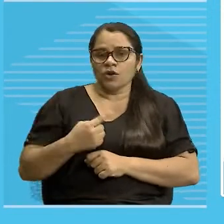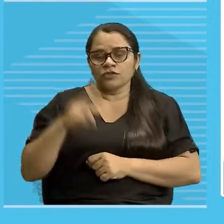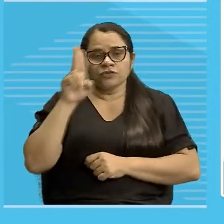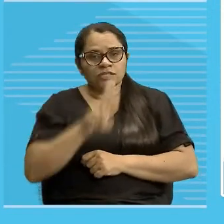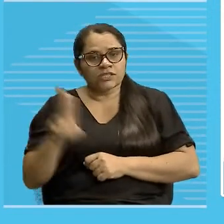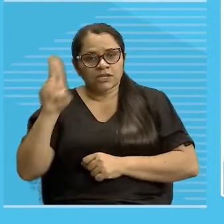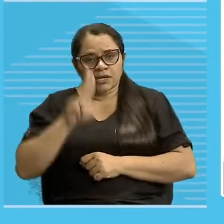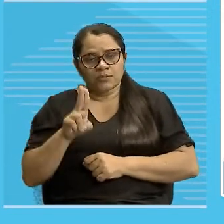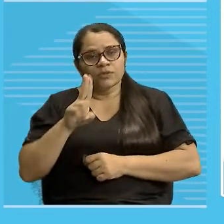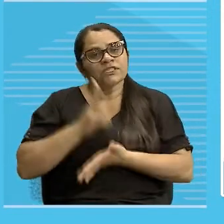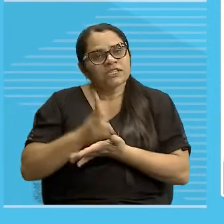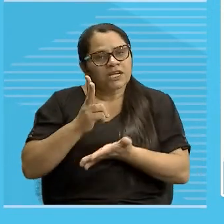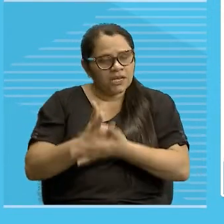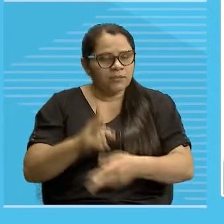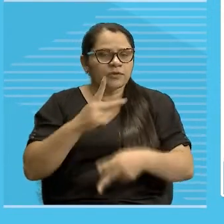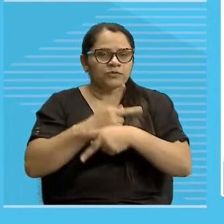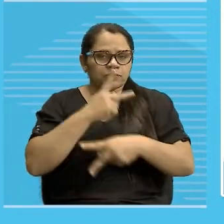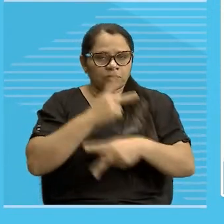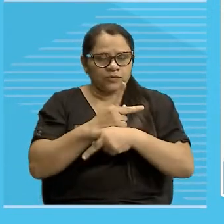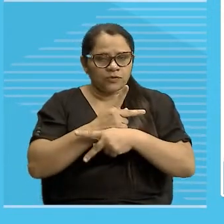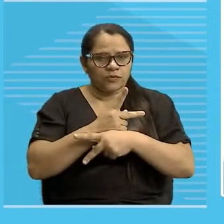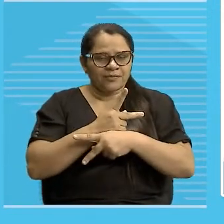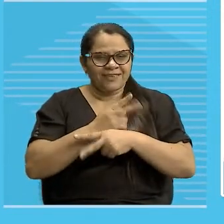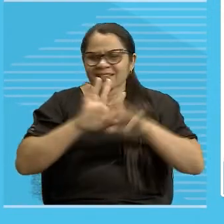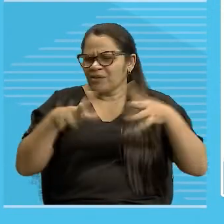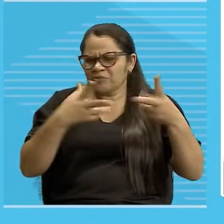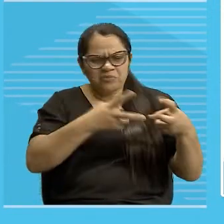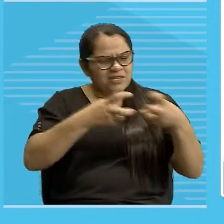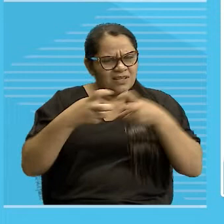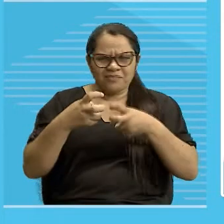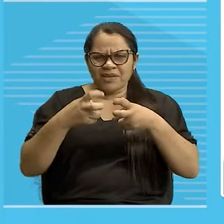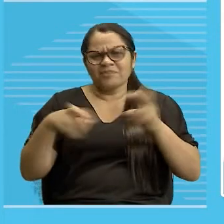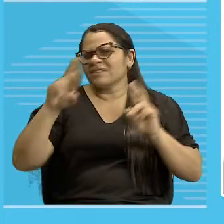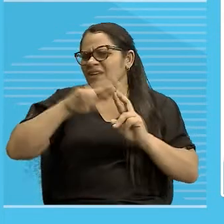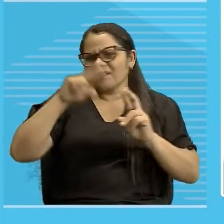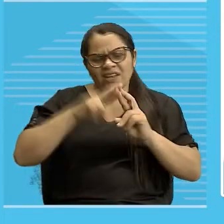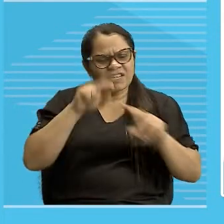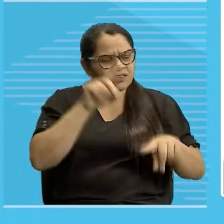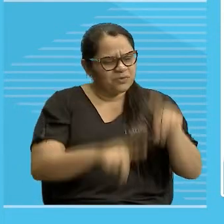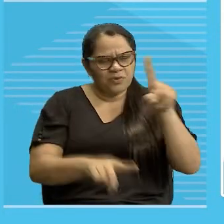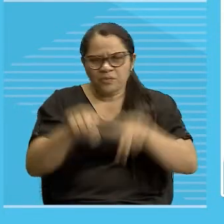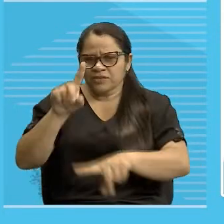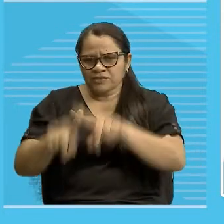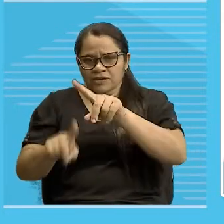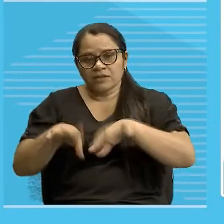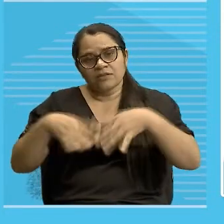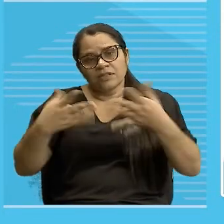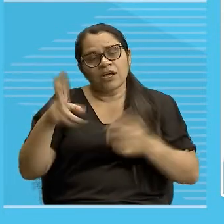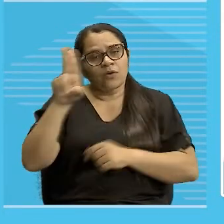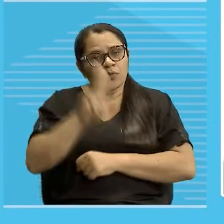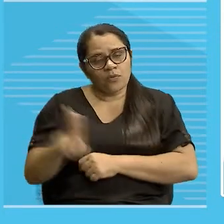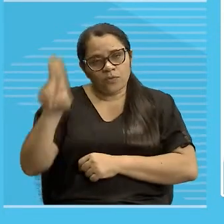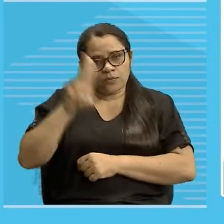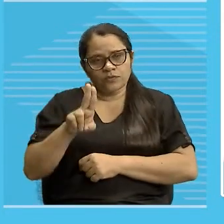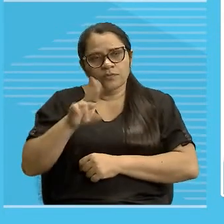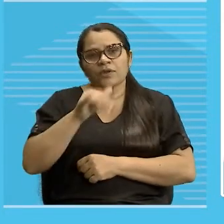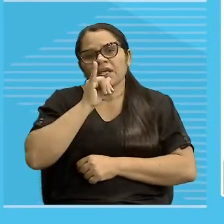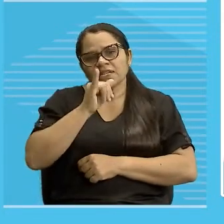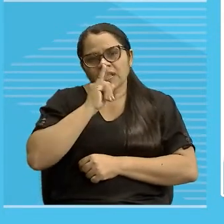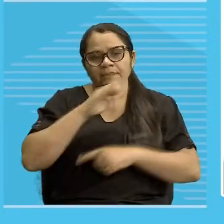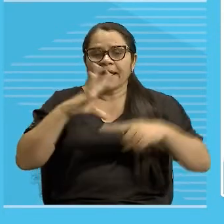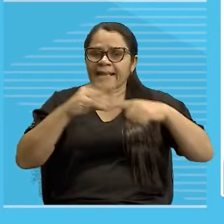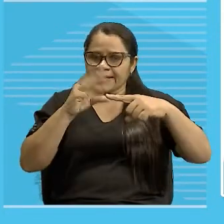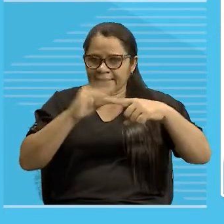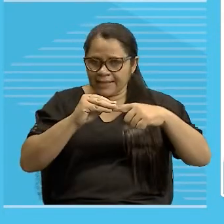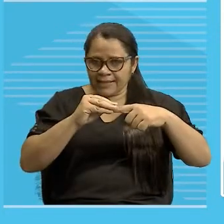Sem notar muito essa coisa de referência. Então, um uso como esse, ó. Essa caneta que tenho na mão é preta,